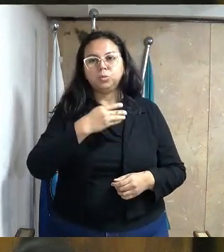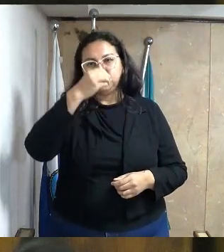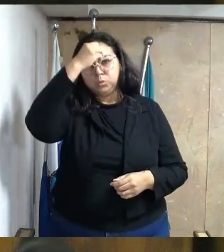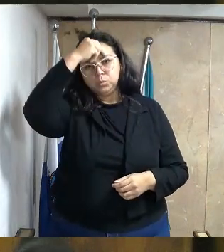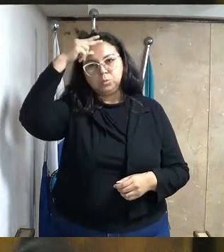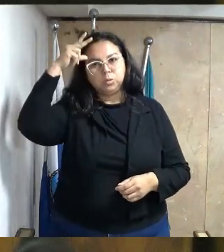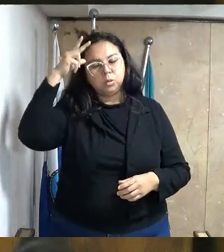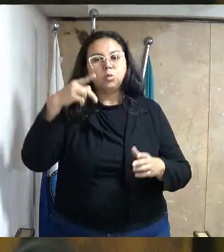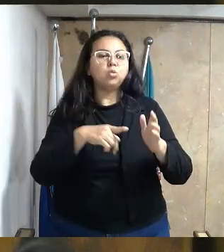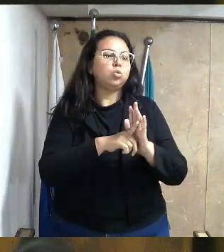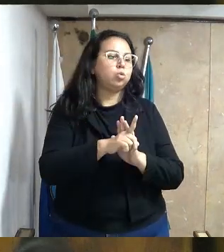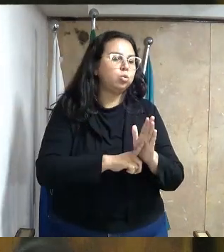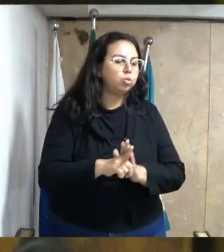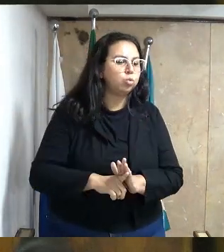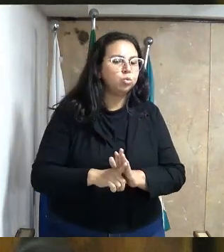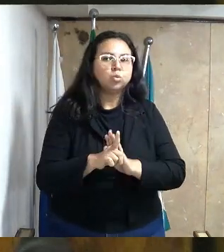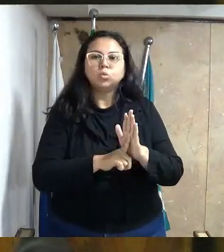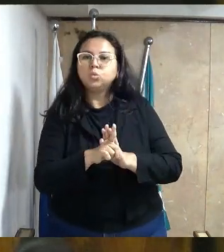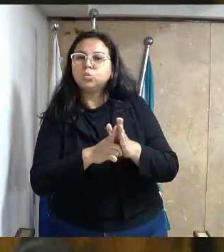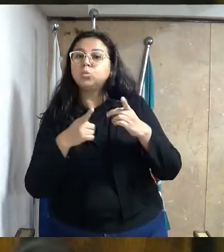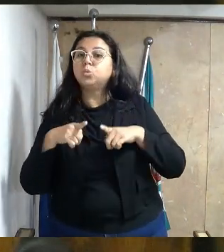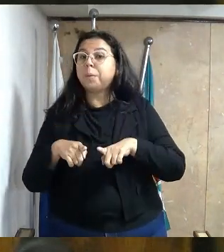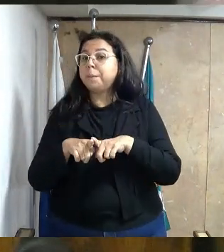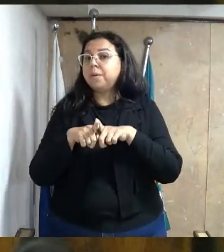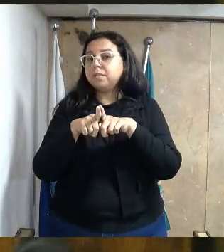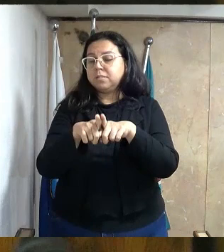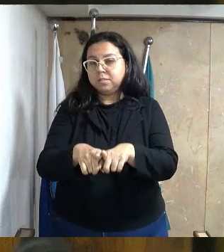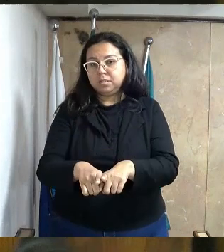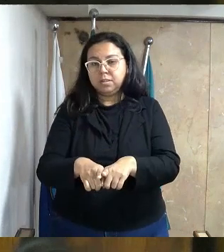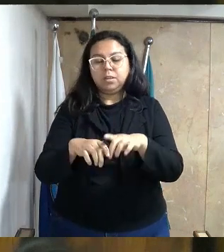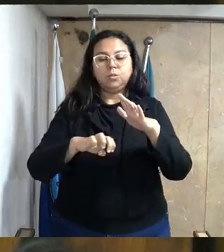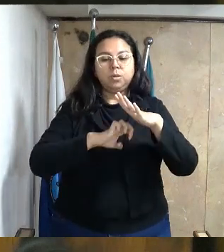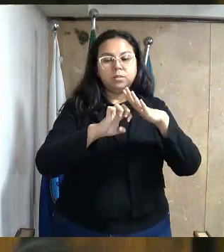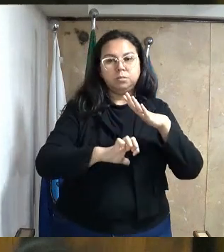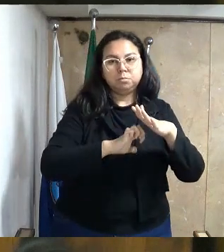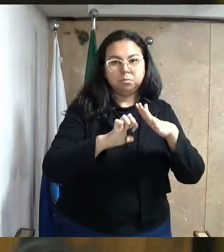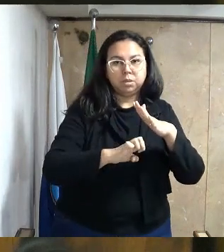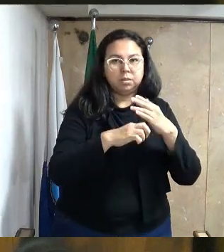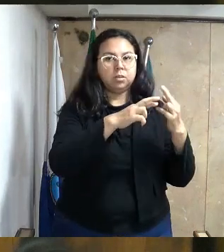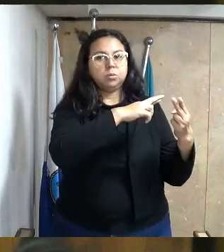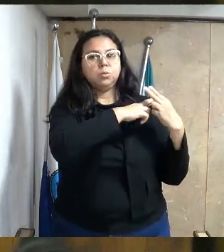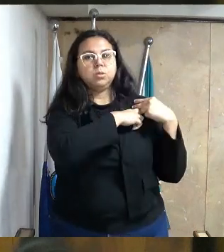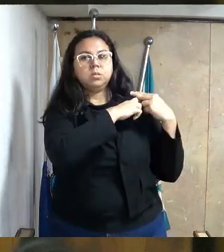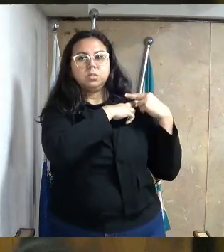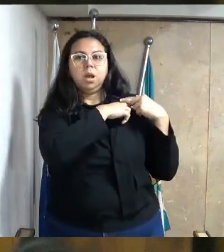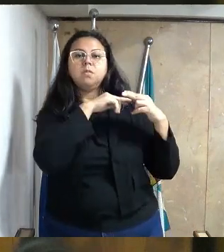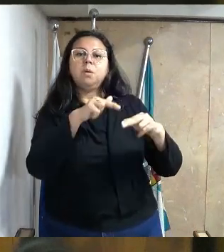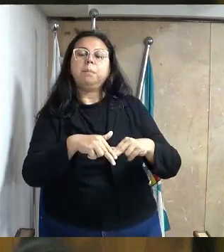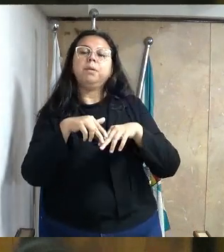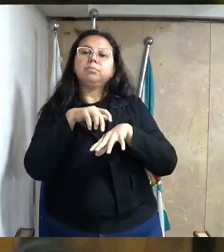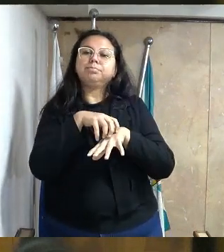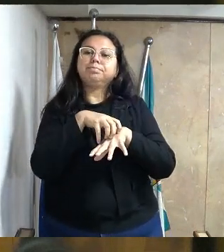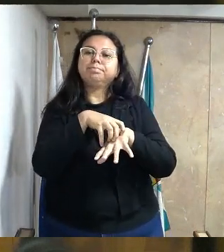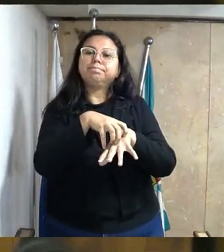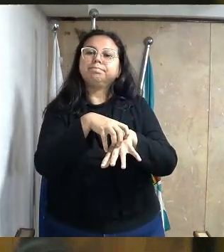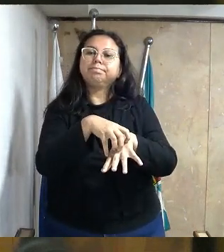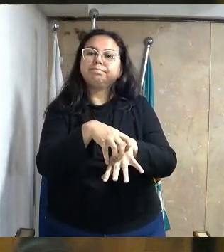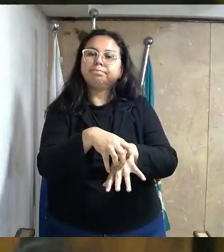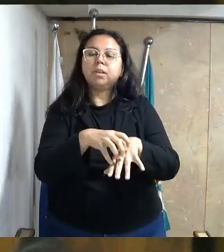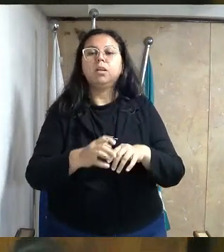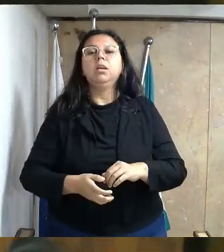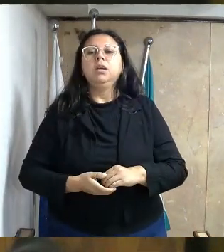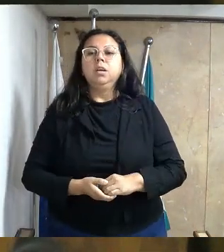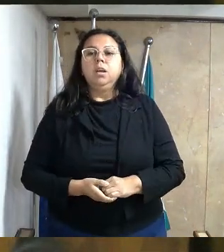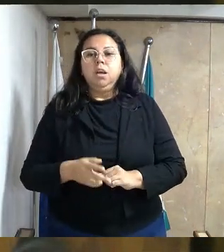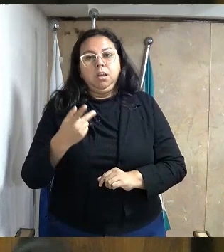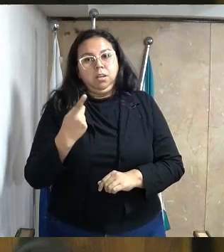estudo com o intuito de estabelecer parcerias com as empresas responsáveis pelos serviços de transporte público de passageiros